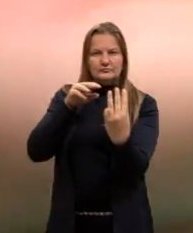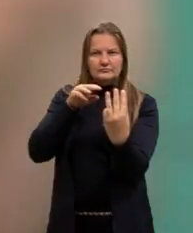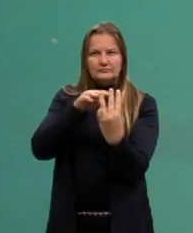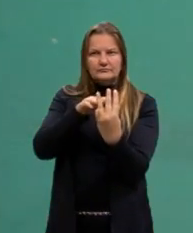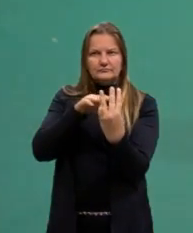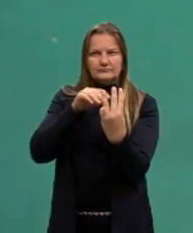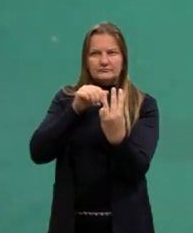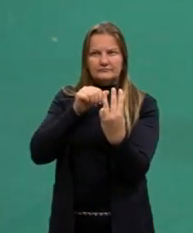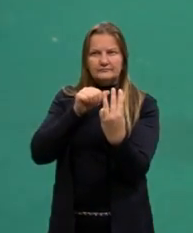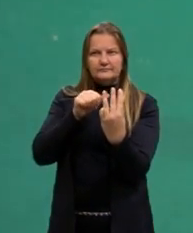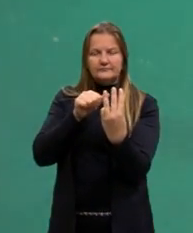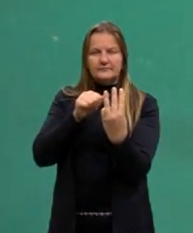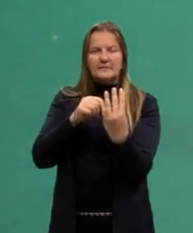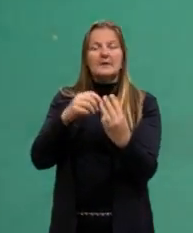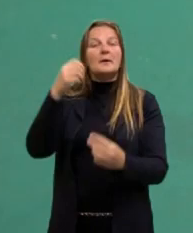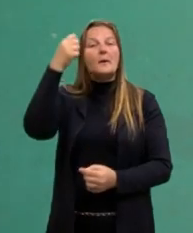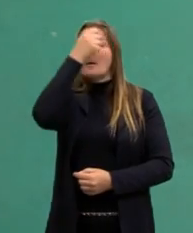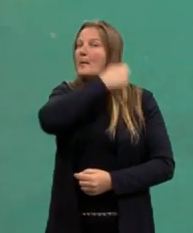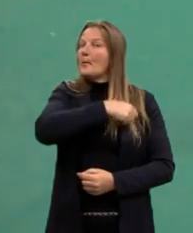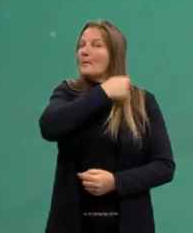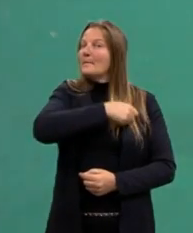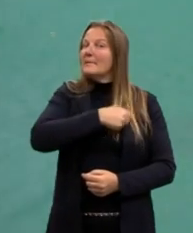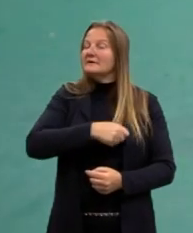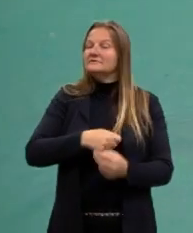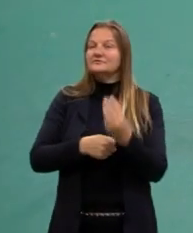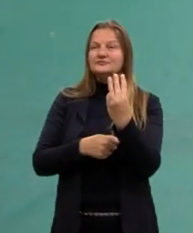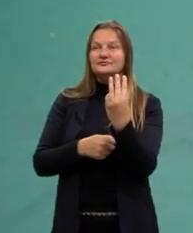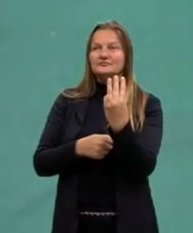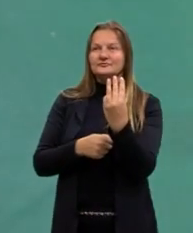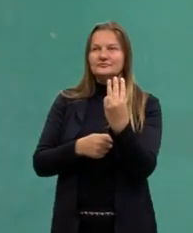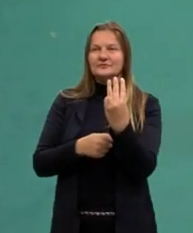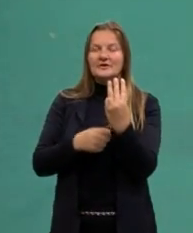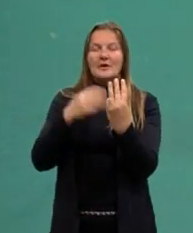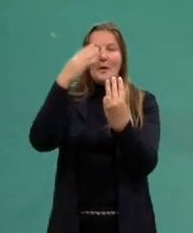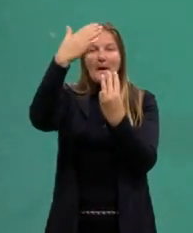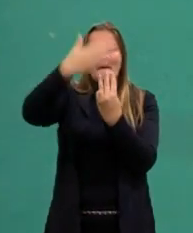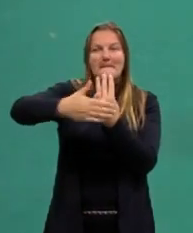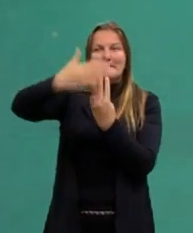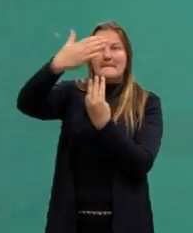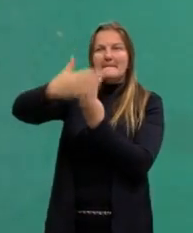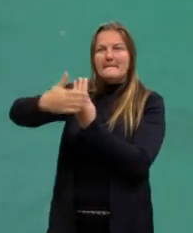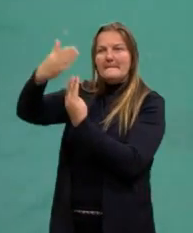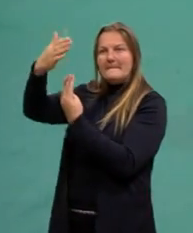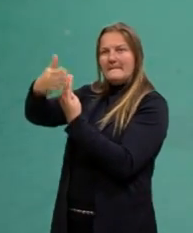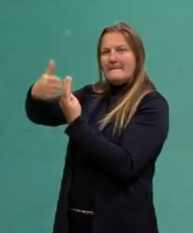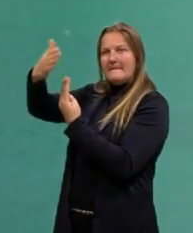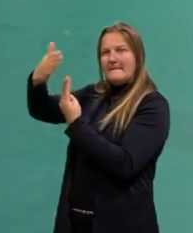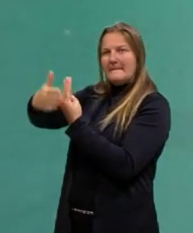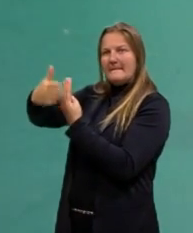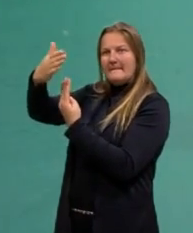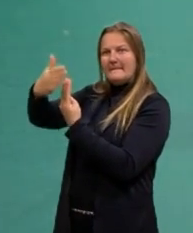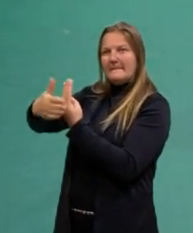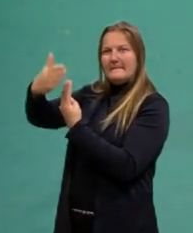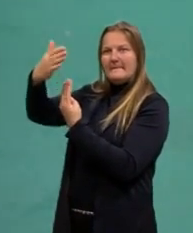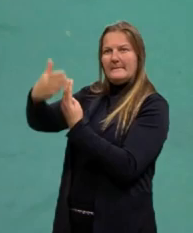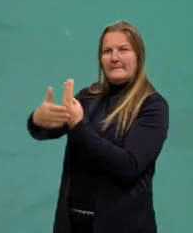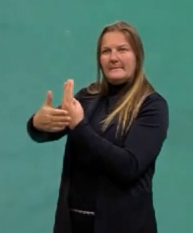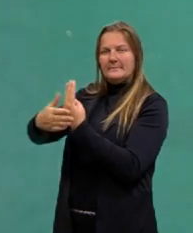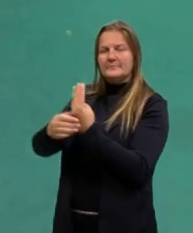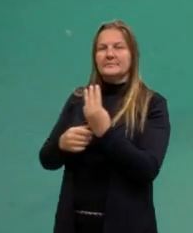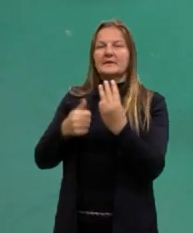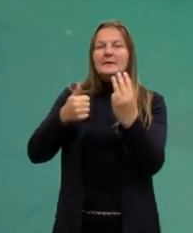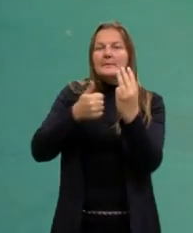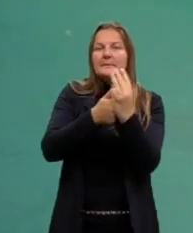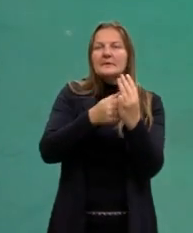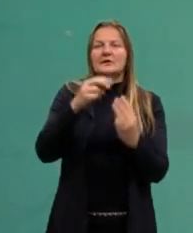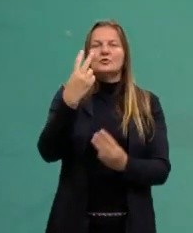pente. E o pente, você vai observar isso na parede da sua casa. Tem que ser, então, uma distância considerável,